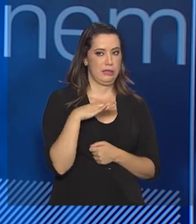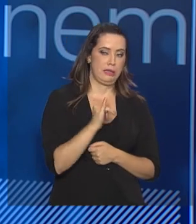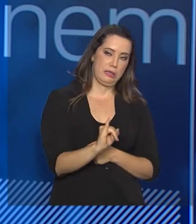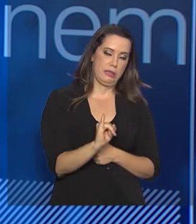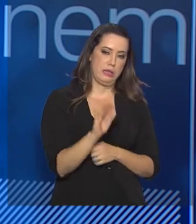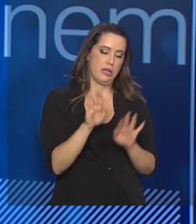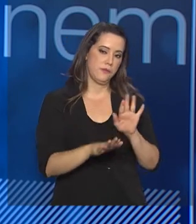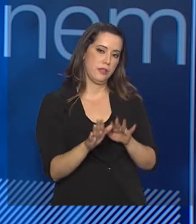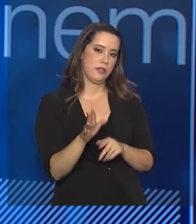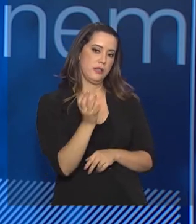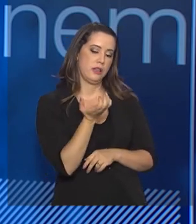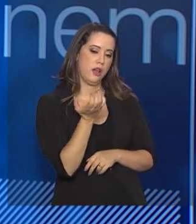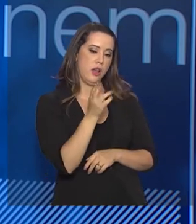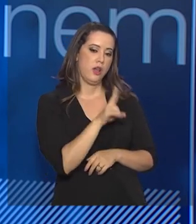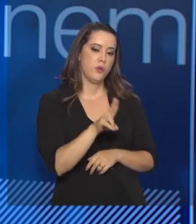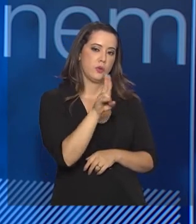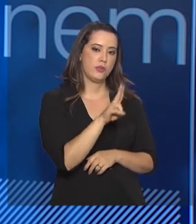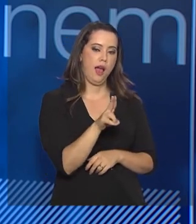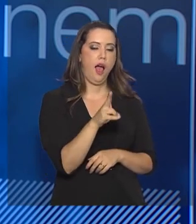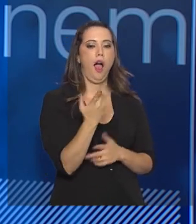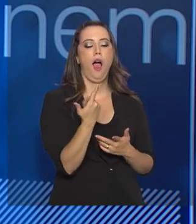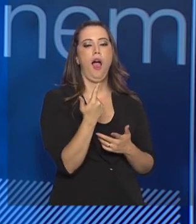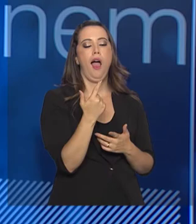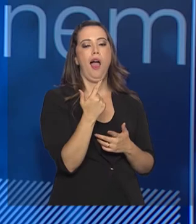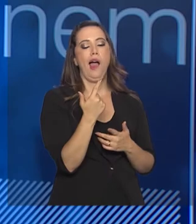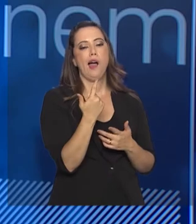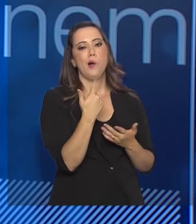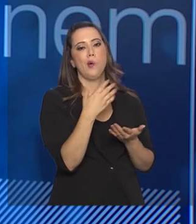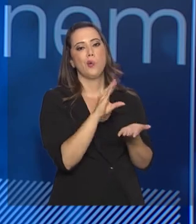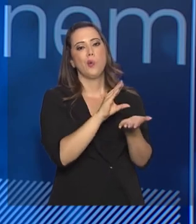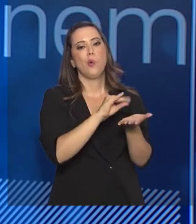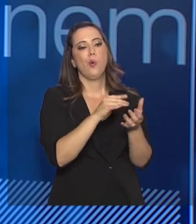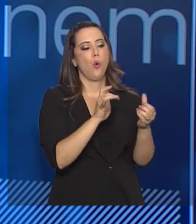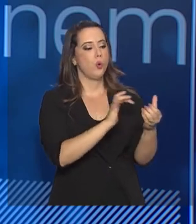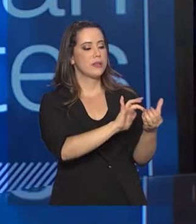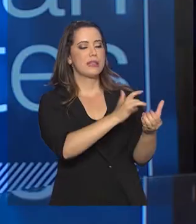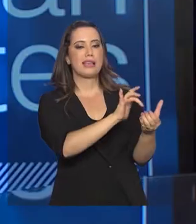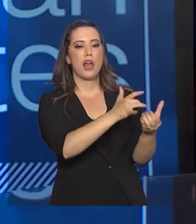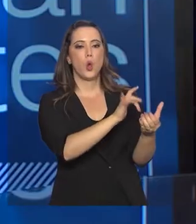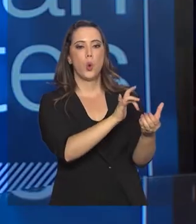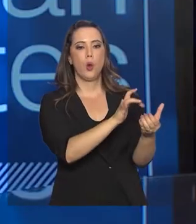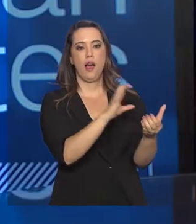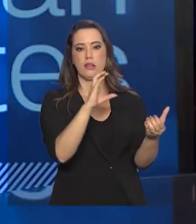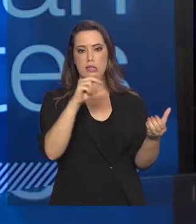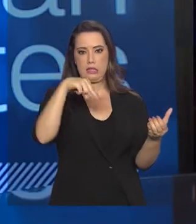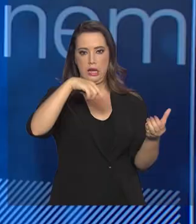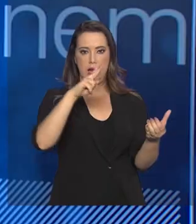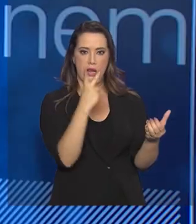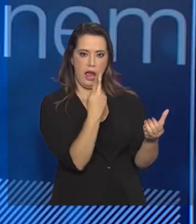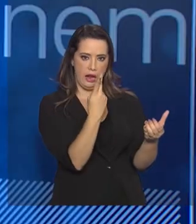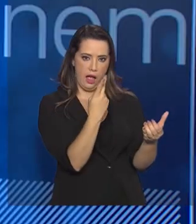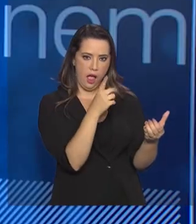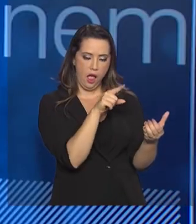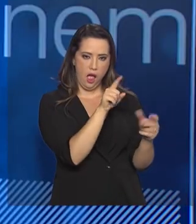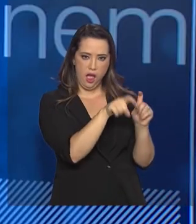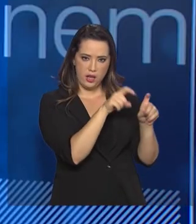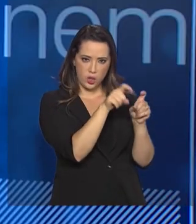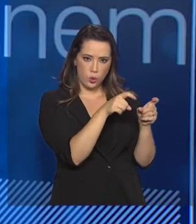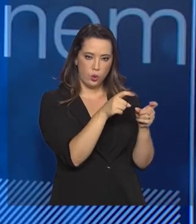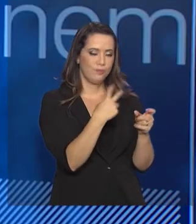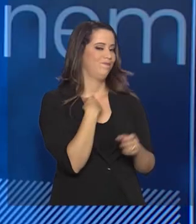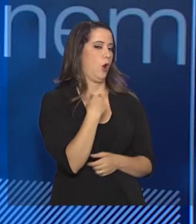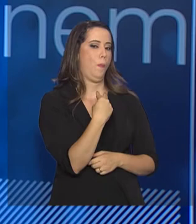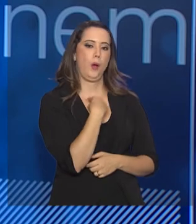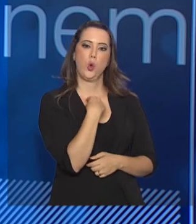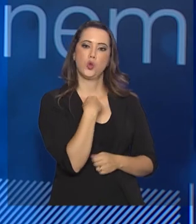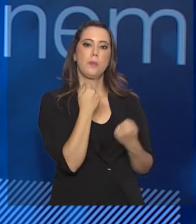vai querer usar a carteira de motorista digital no celular, não vai poder usar o documento digital. O documento tem que ser em papel, tem que ser original